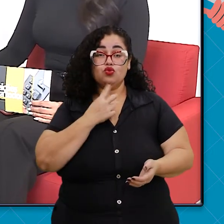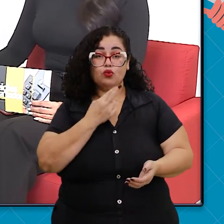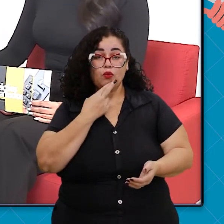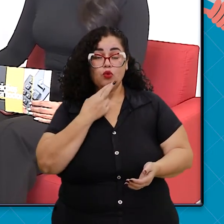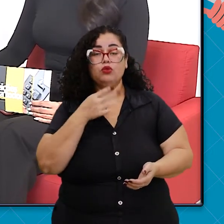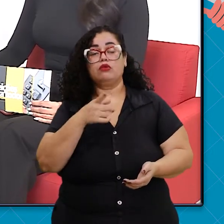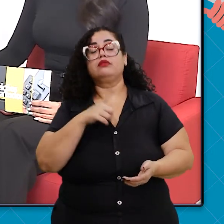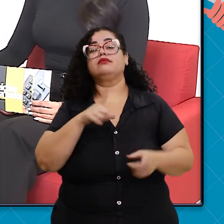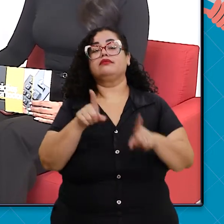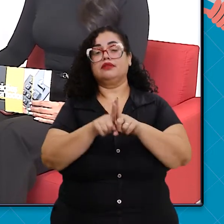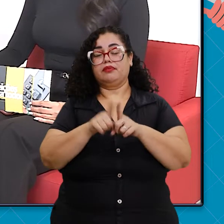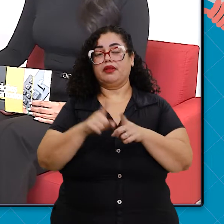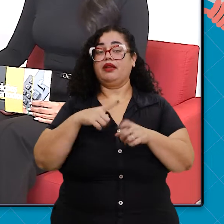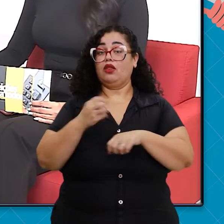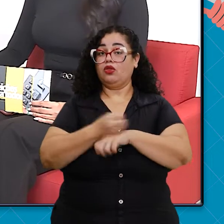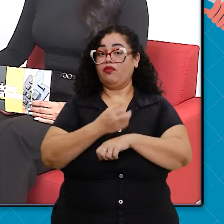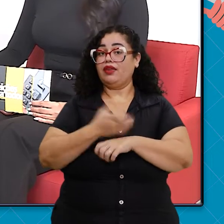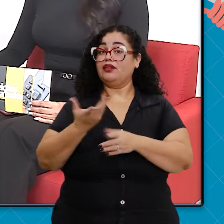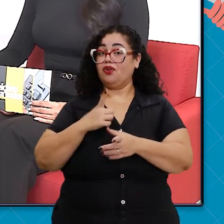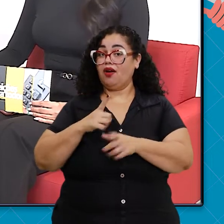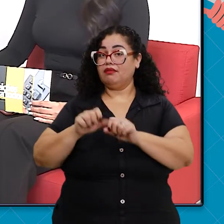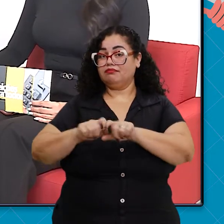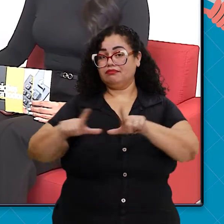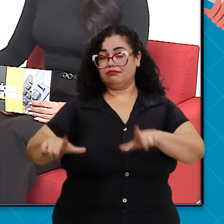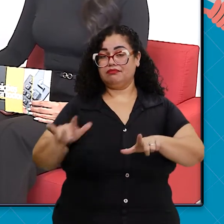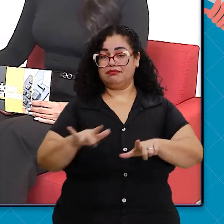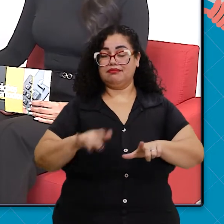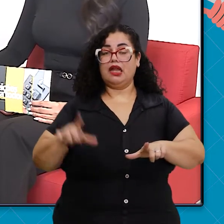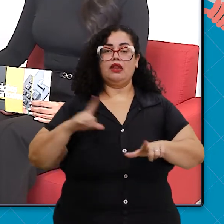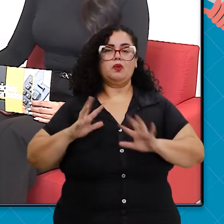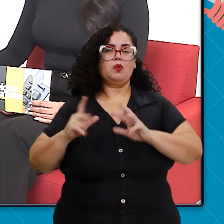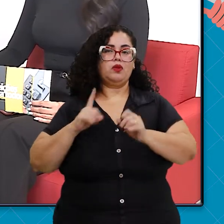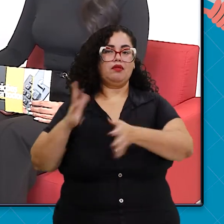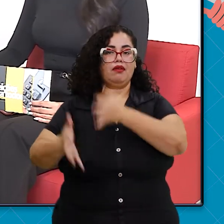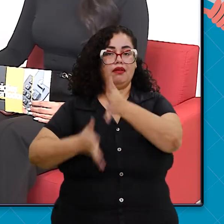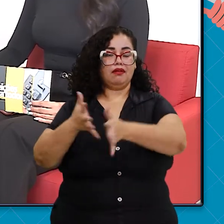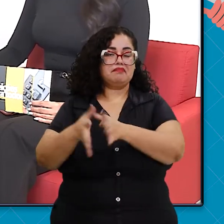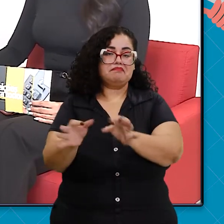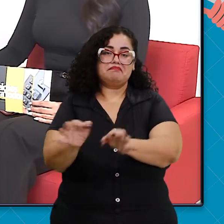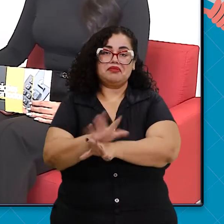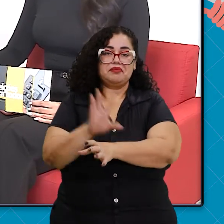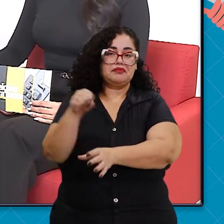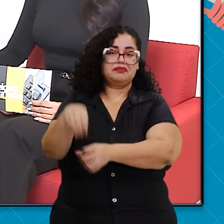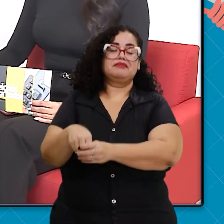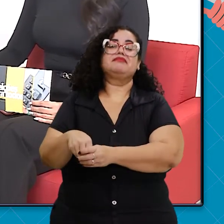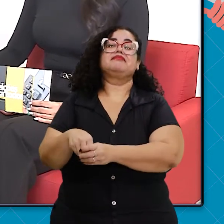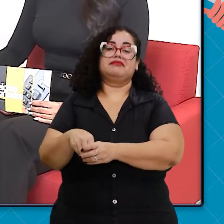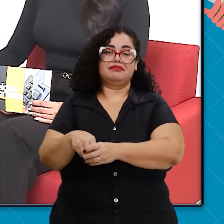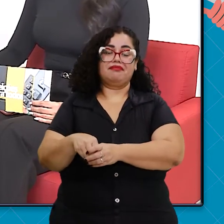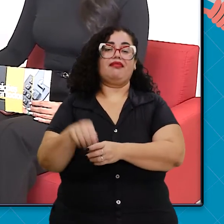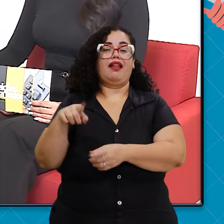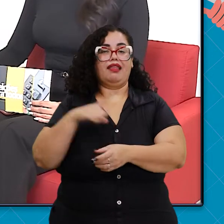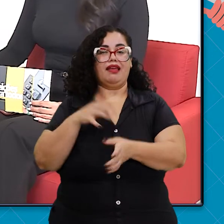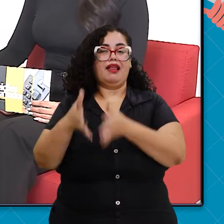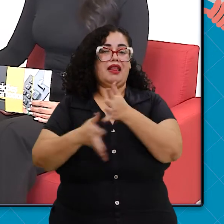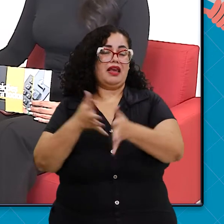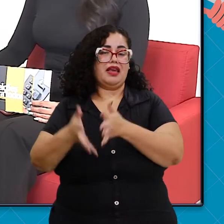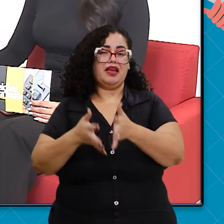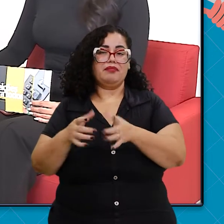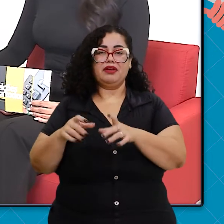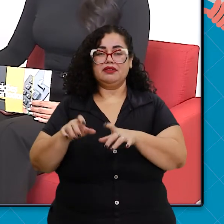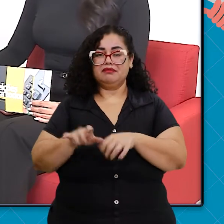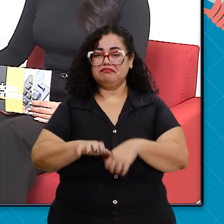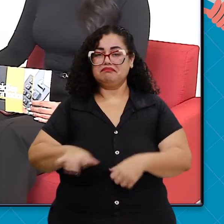a grande novidade agora é que todas as urnas vão ter libras. Ele vai ter lá em libras.